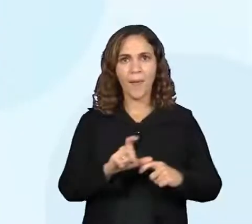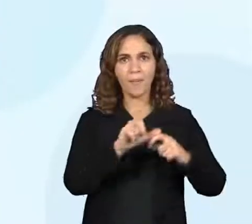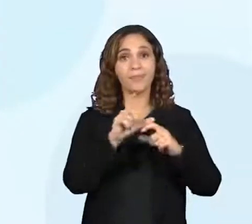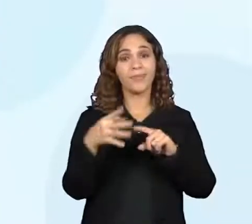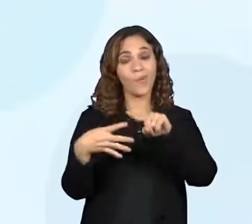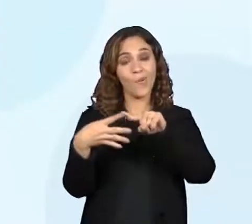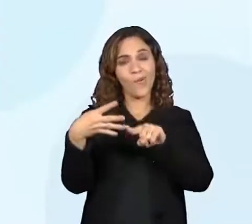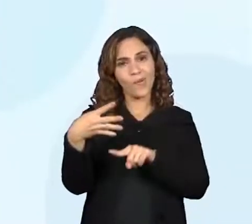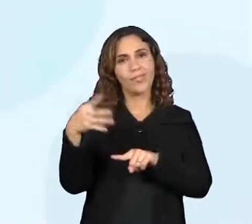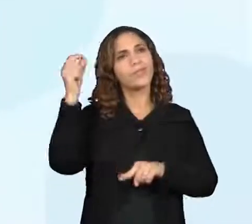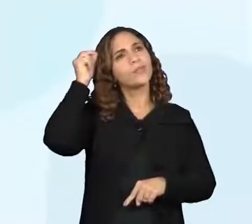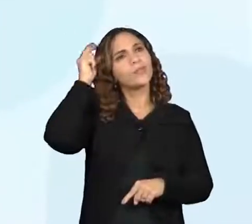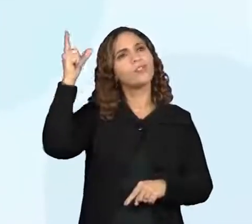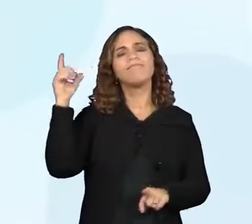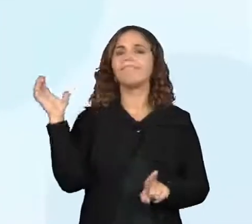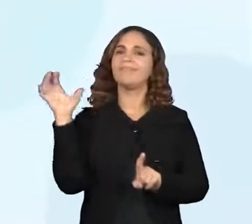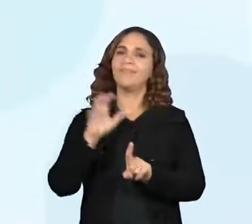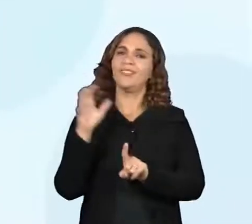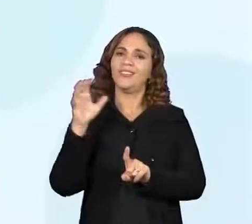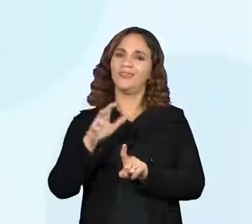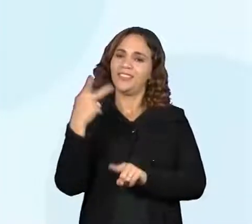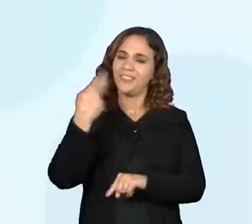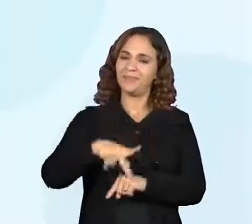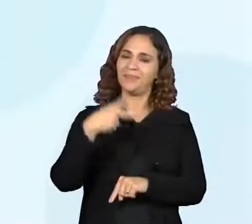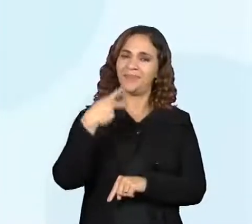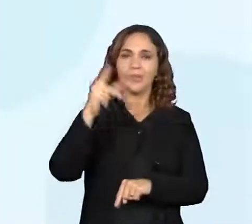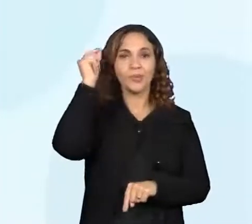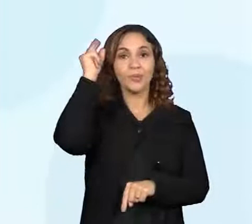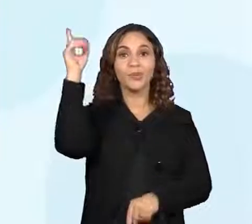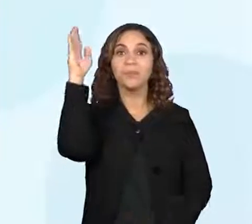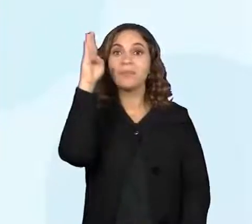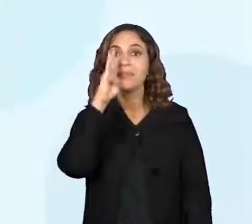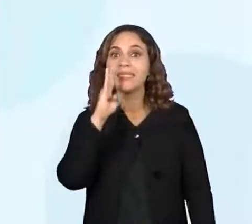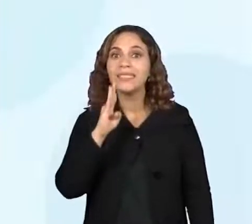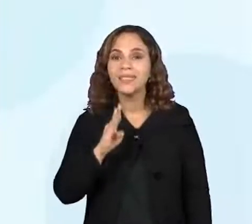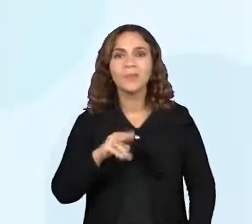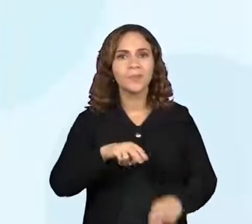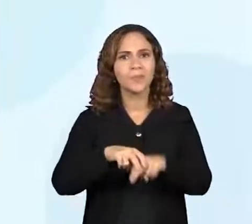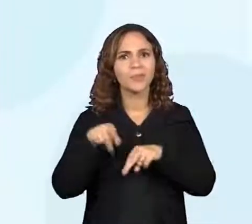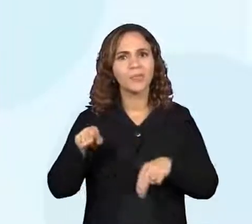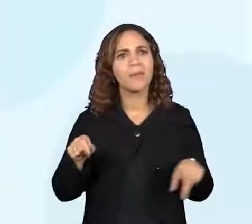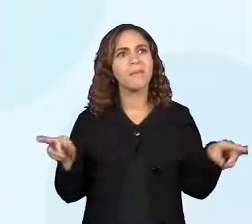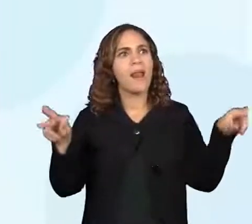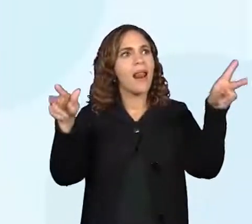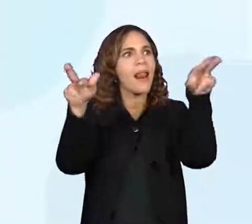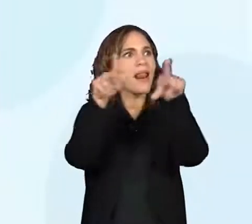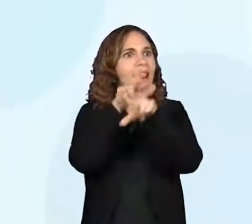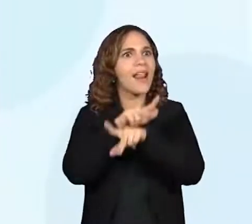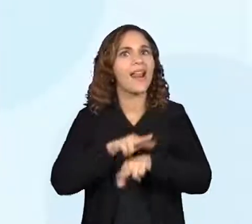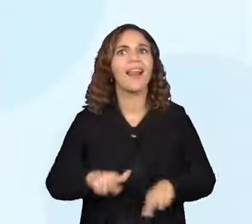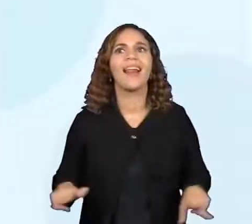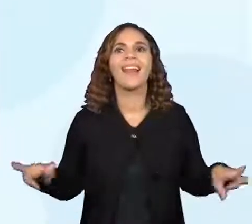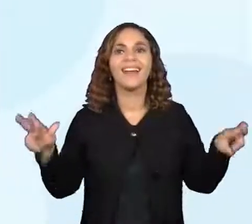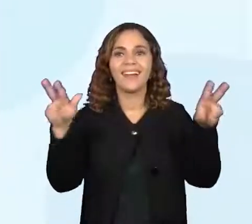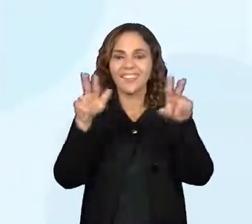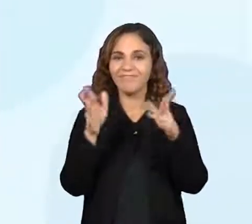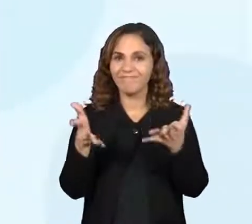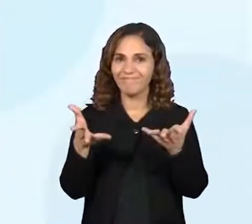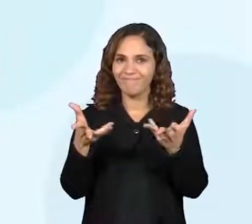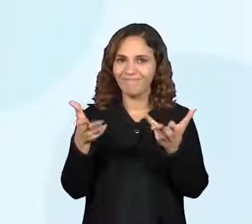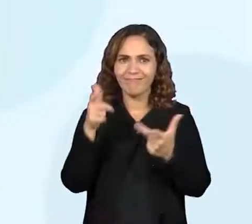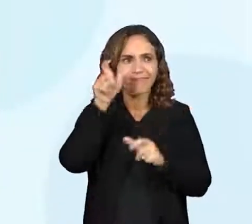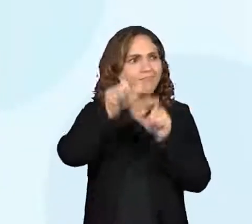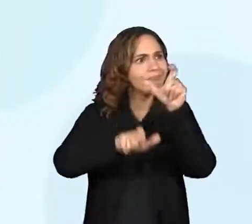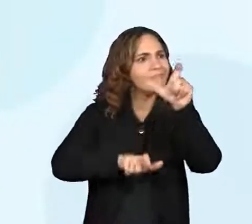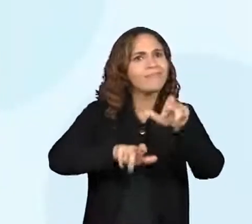culturas que fazem com que a gente tenha essa diversidade maravilhosa, não só física,